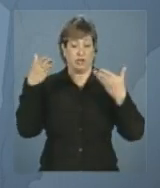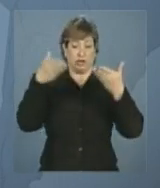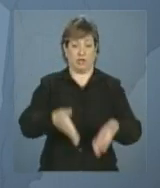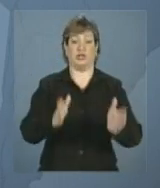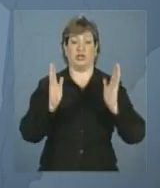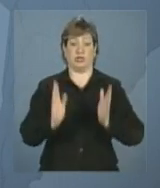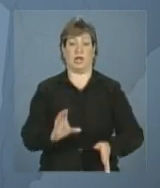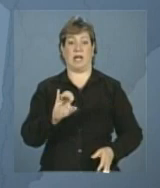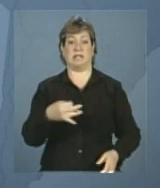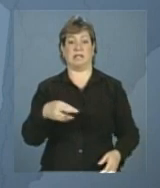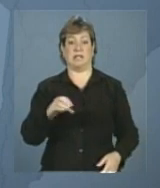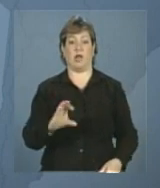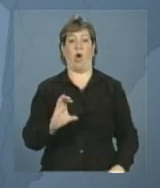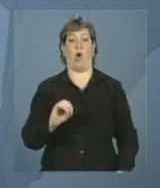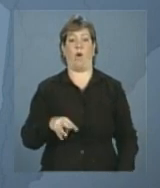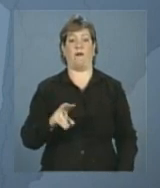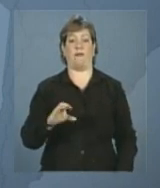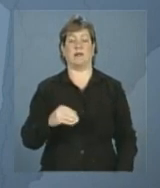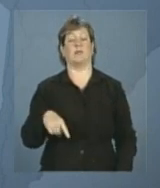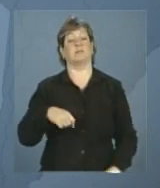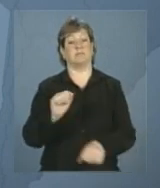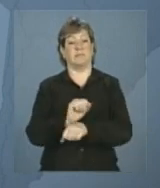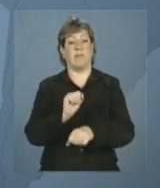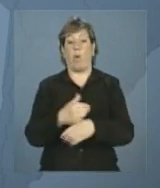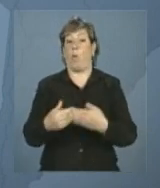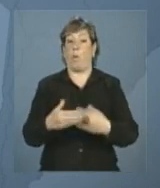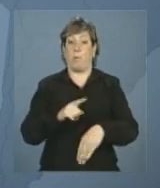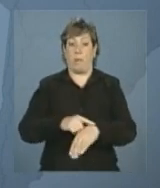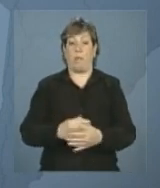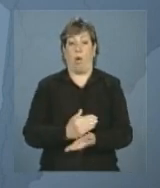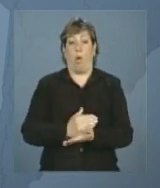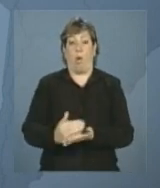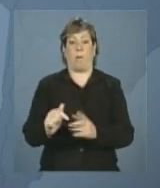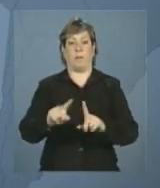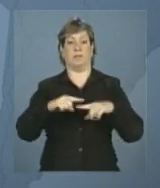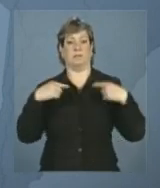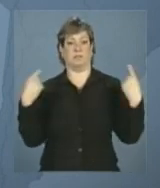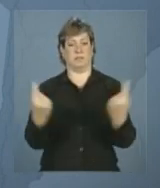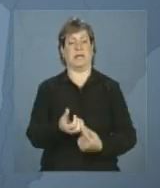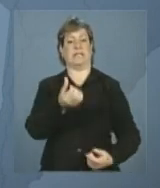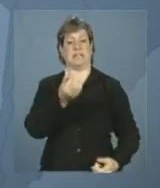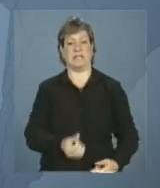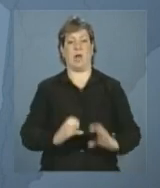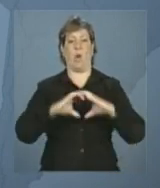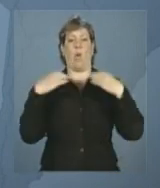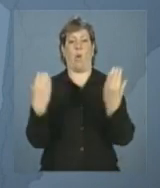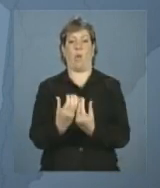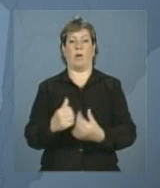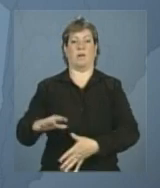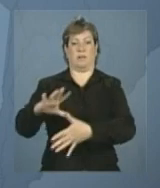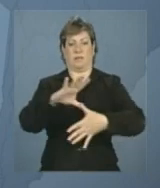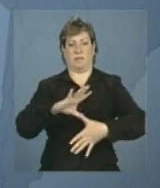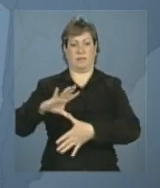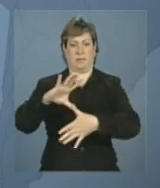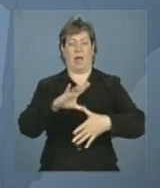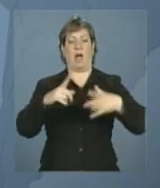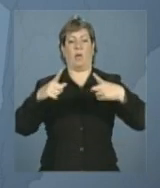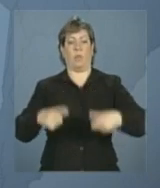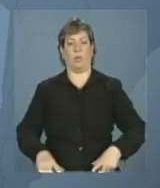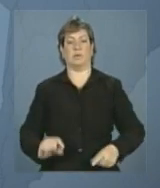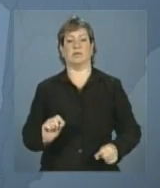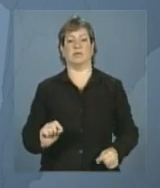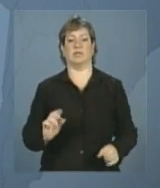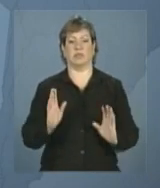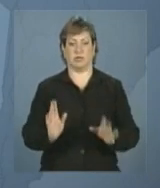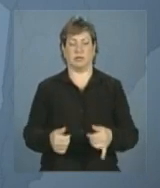convenções e aguardamos a qualquer momento o início da sexta cúpula das Américas, onde já